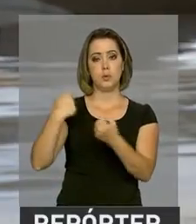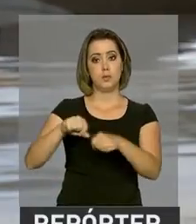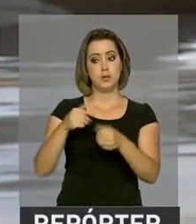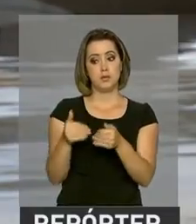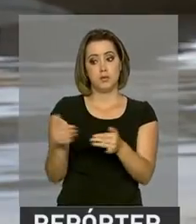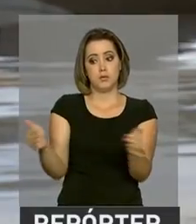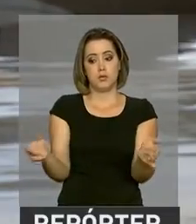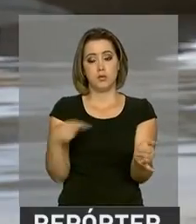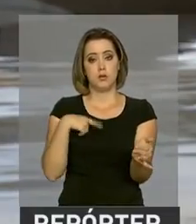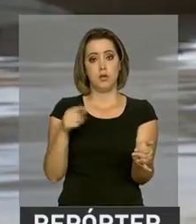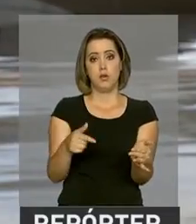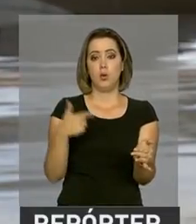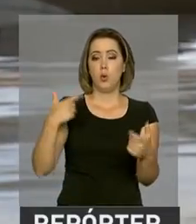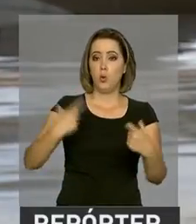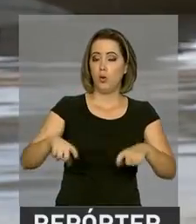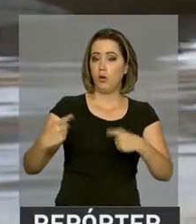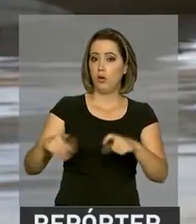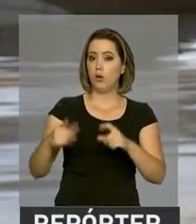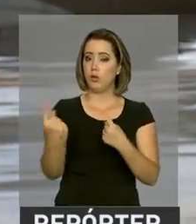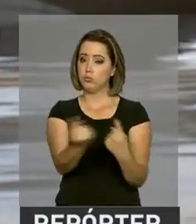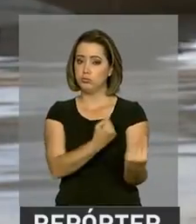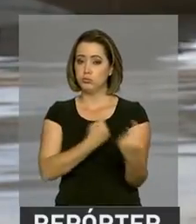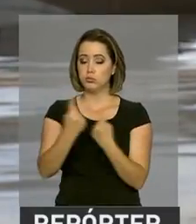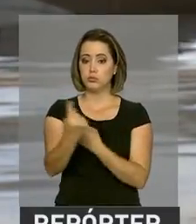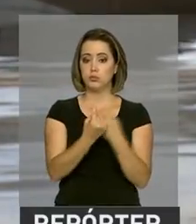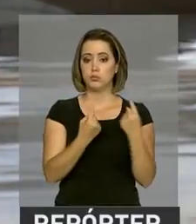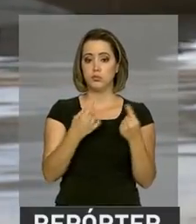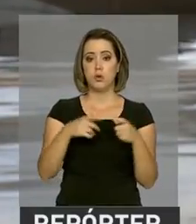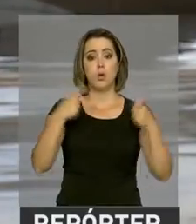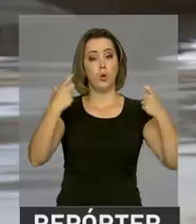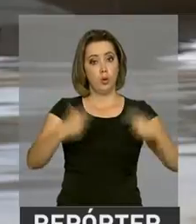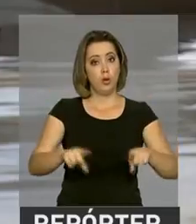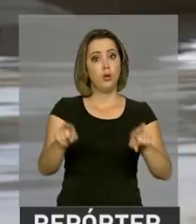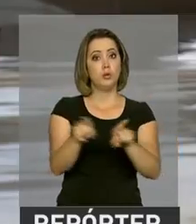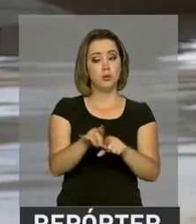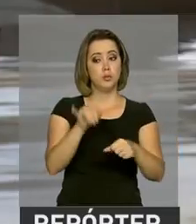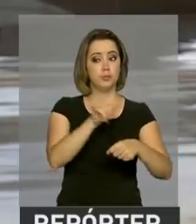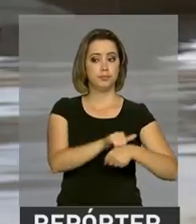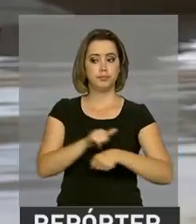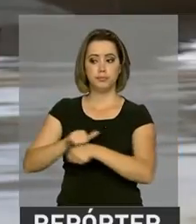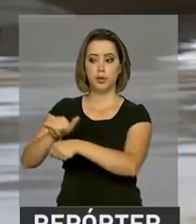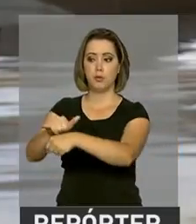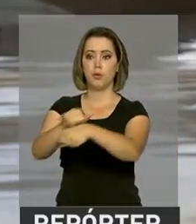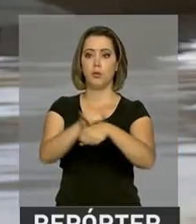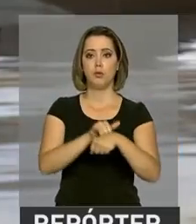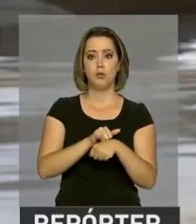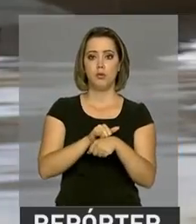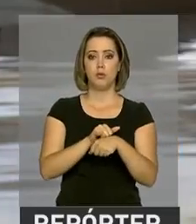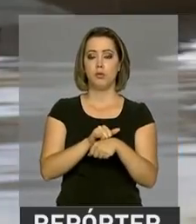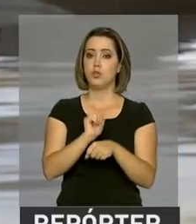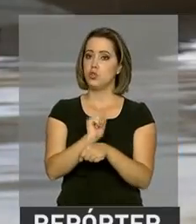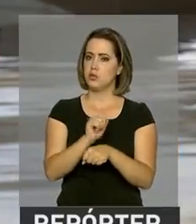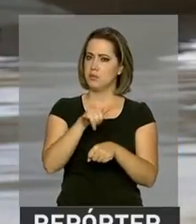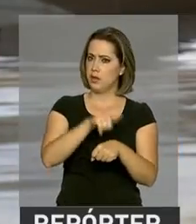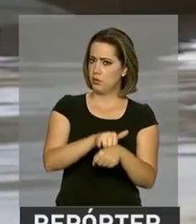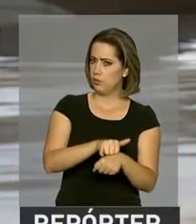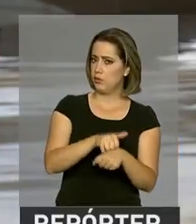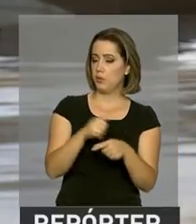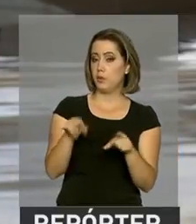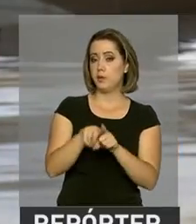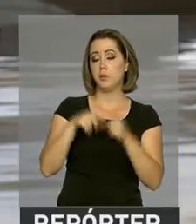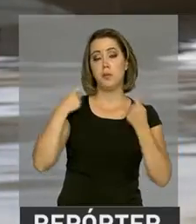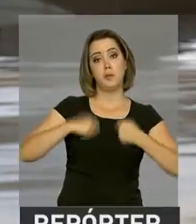na ampliação dos terminais de passageiros, do pátio das aeronaves e também dos estacionamentos. As empresas também deverão fazer